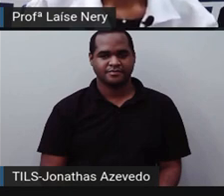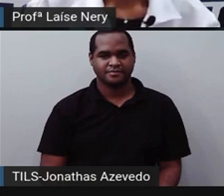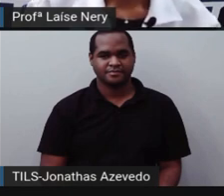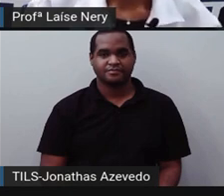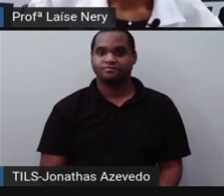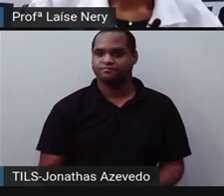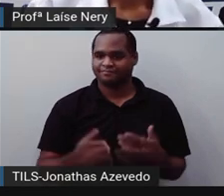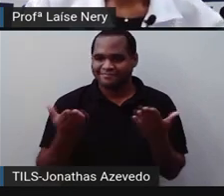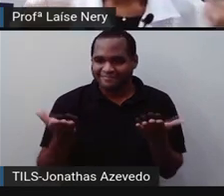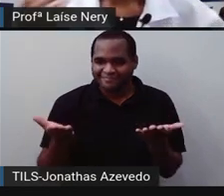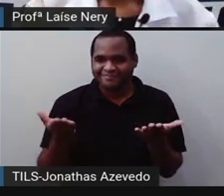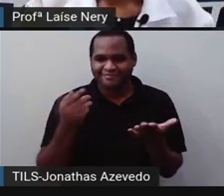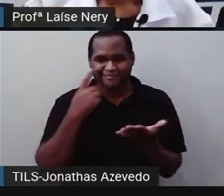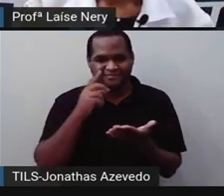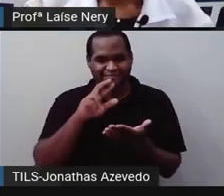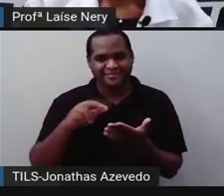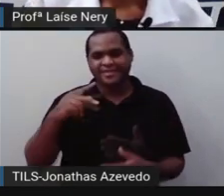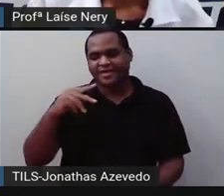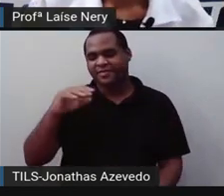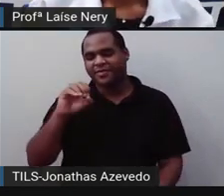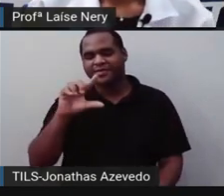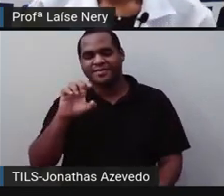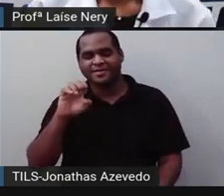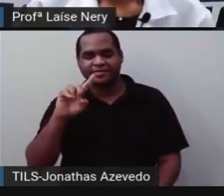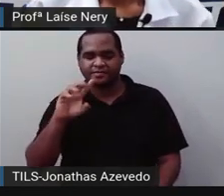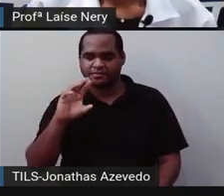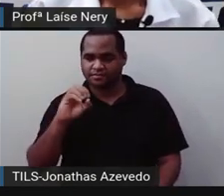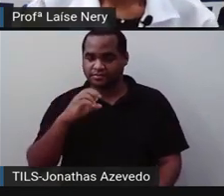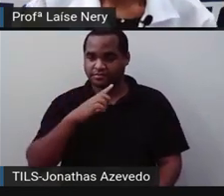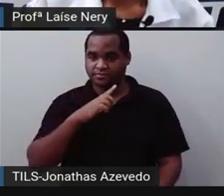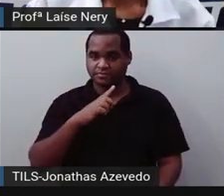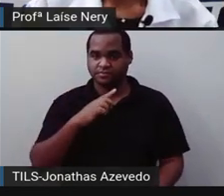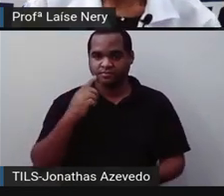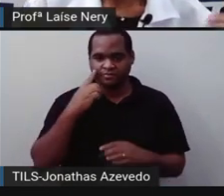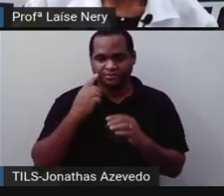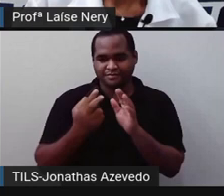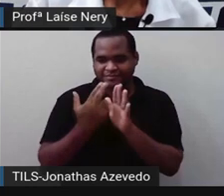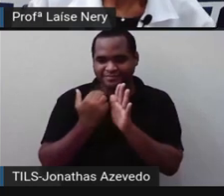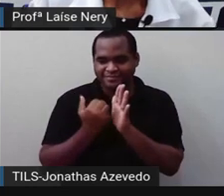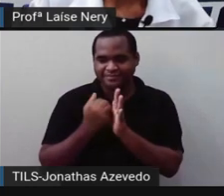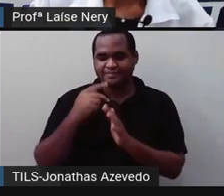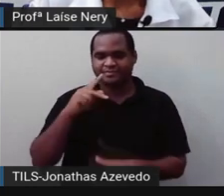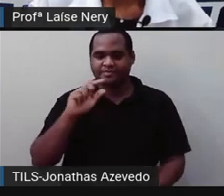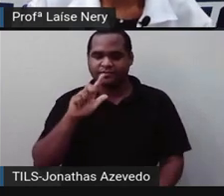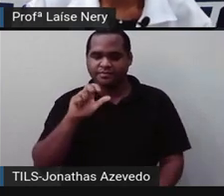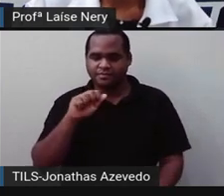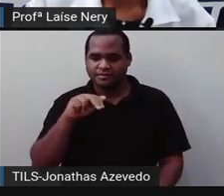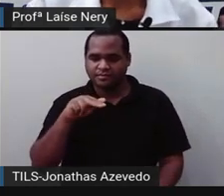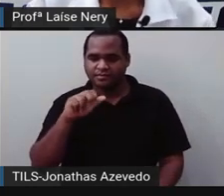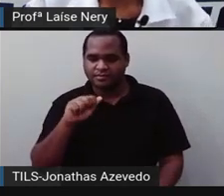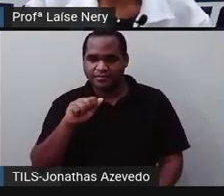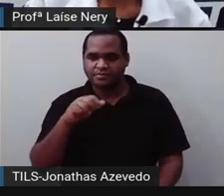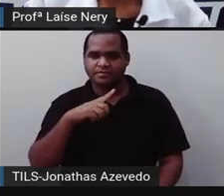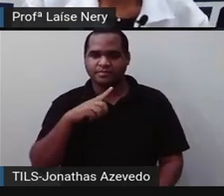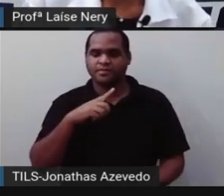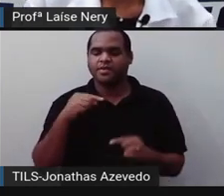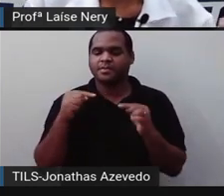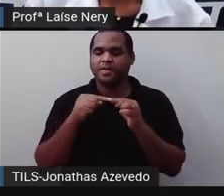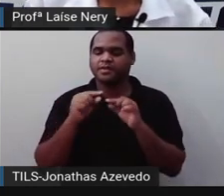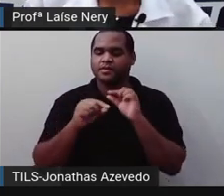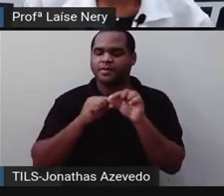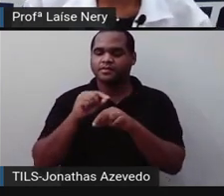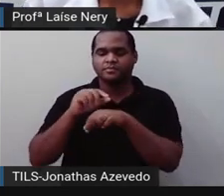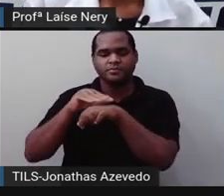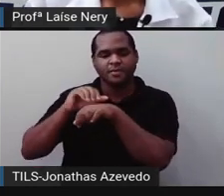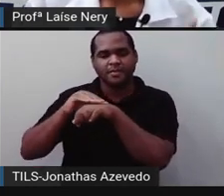Então, em um poliedro, as figuras planas que o formam são chamadas de